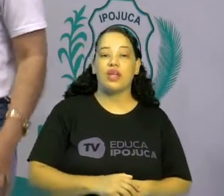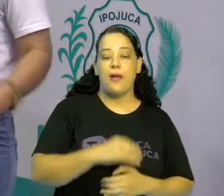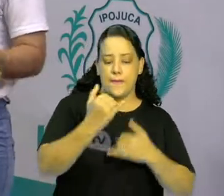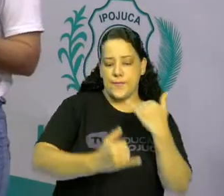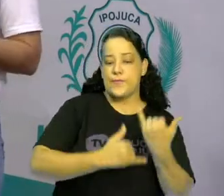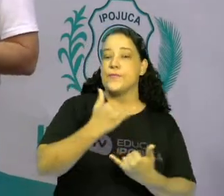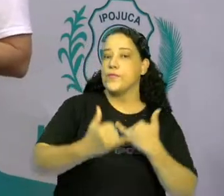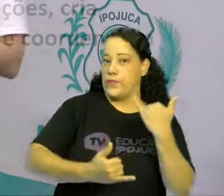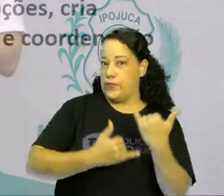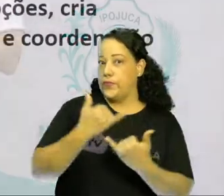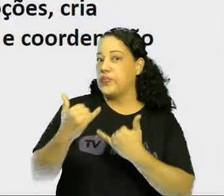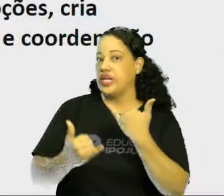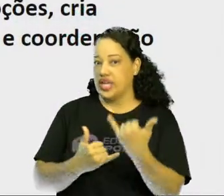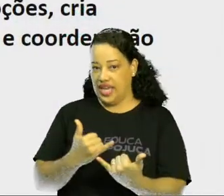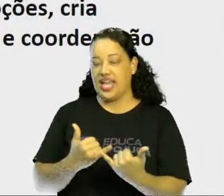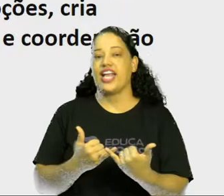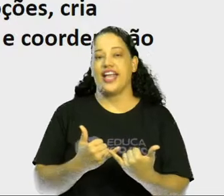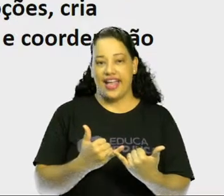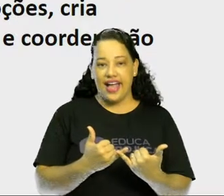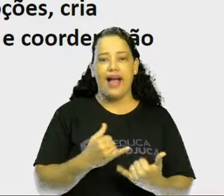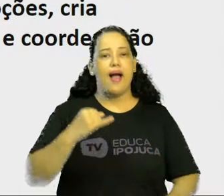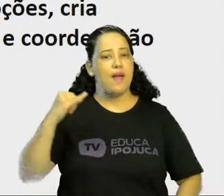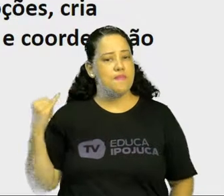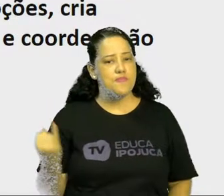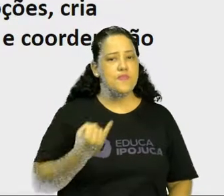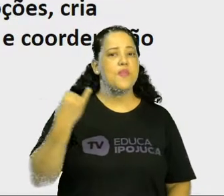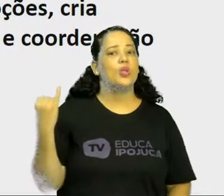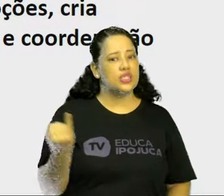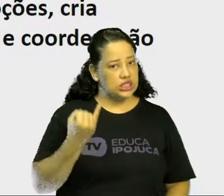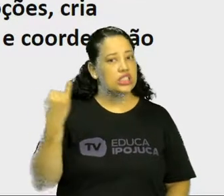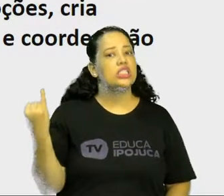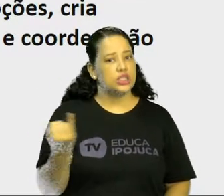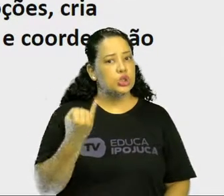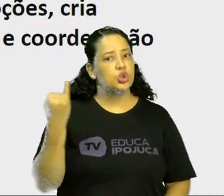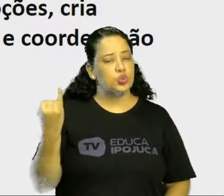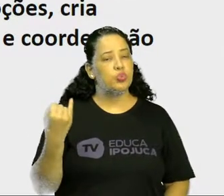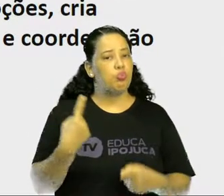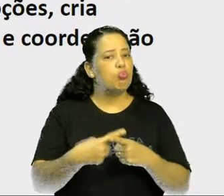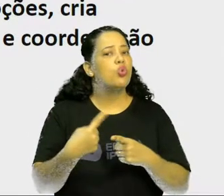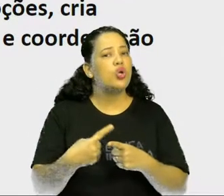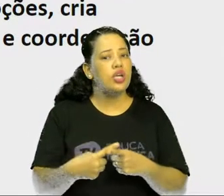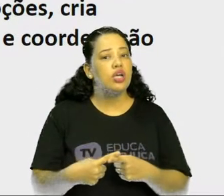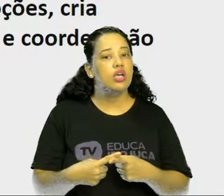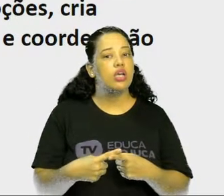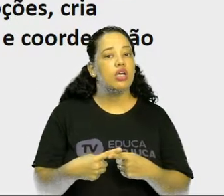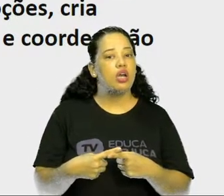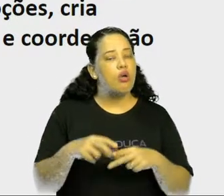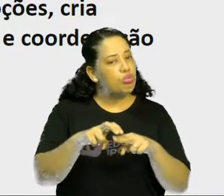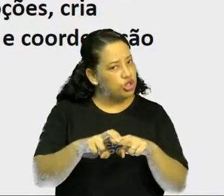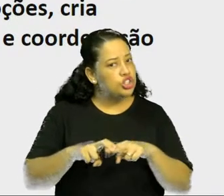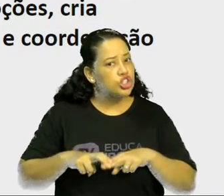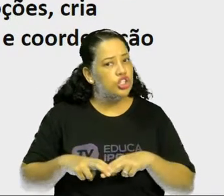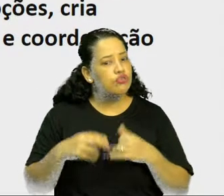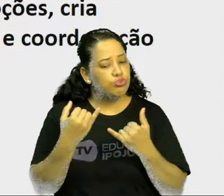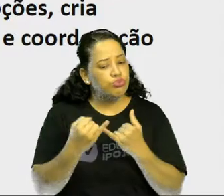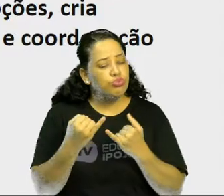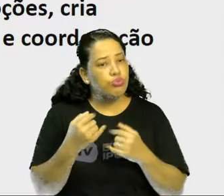brincar é uma ação de máxima importância. Isso mesmo! Por quê? Porque